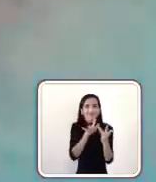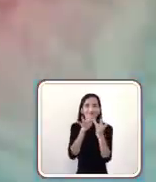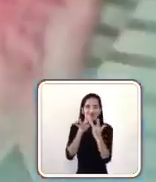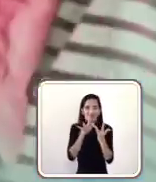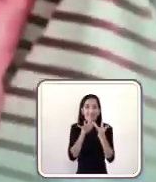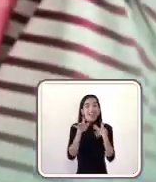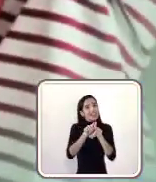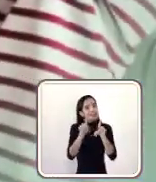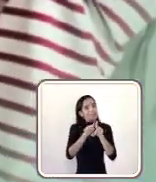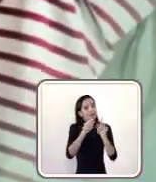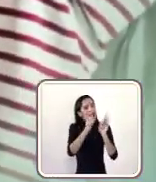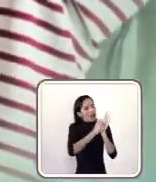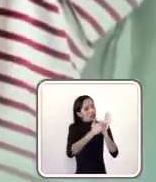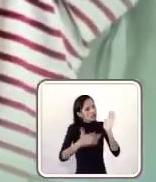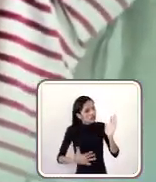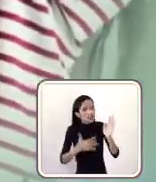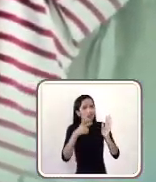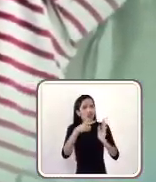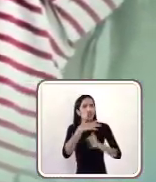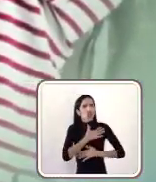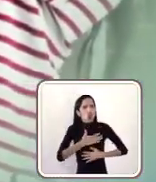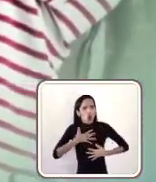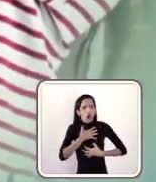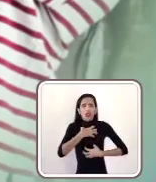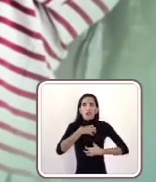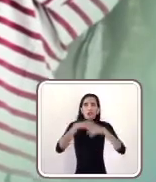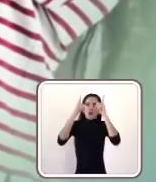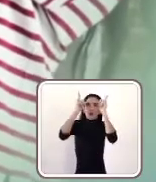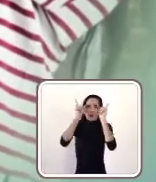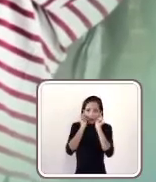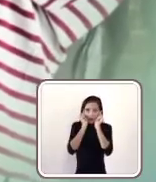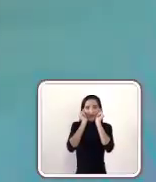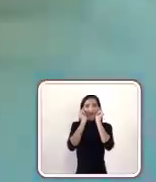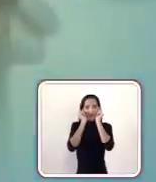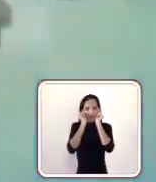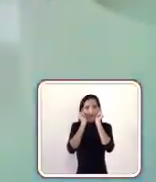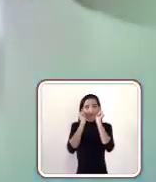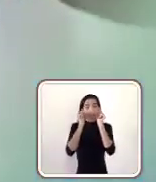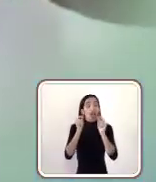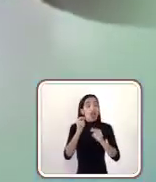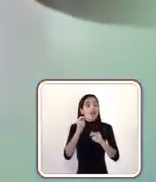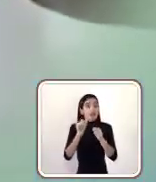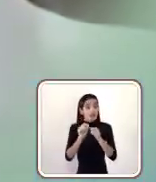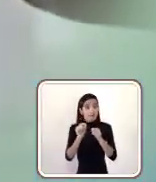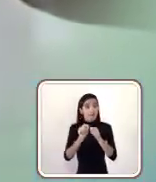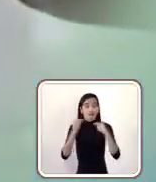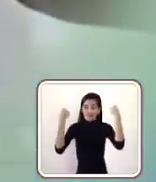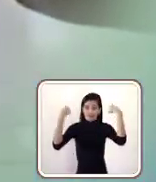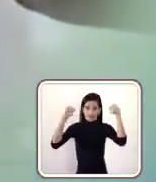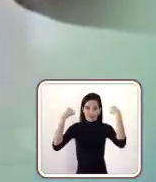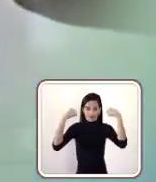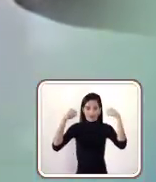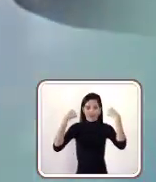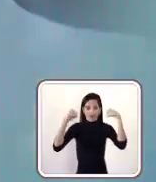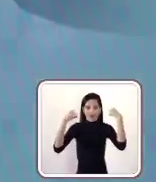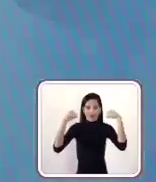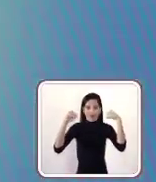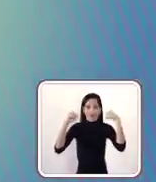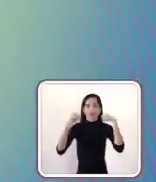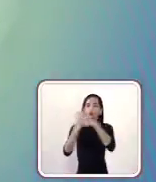família. Faça atividades que você goste e ache relaxante. Pratique exercícios físicos.